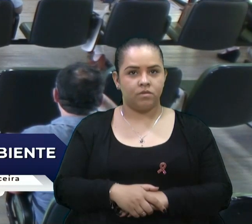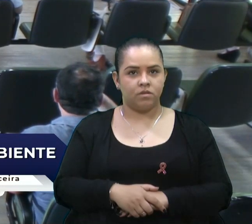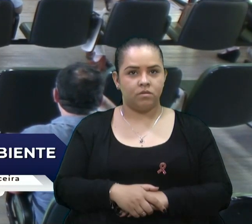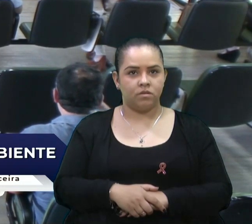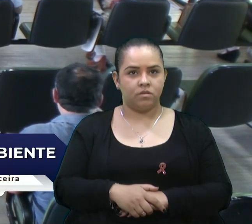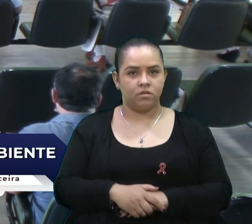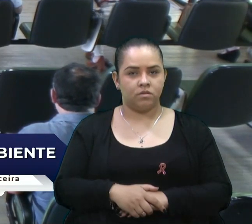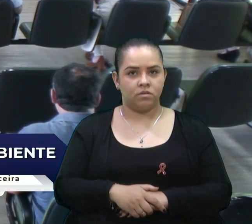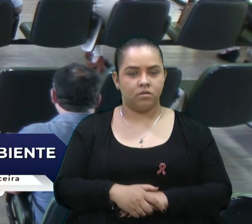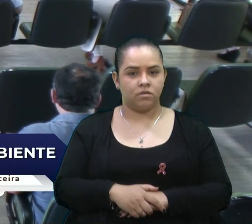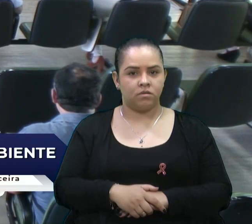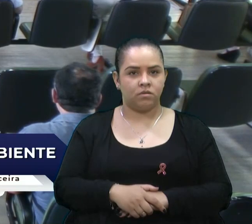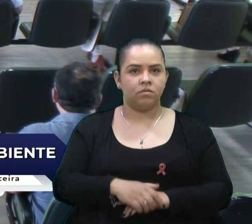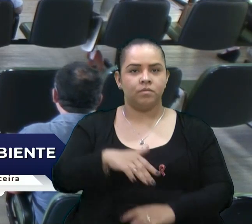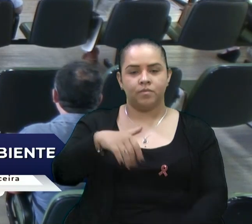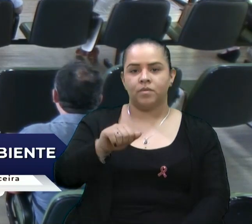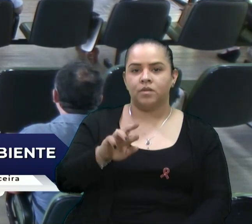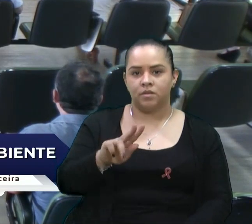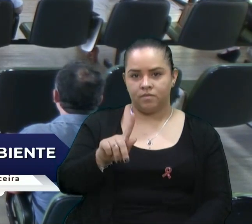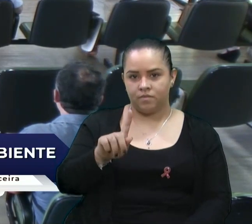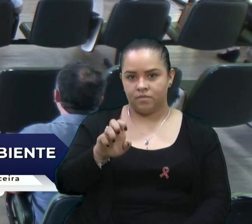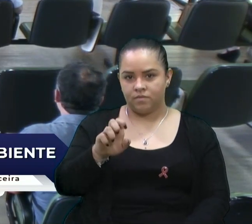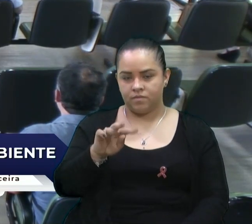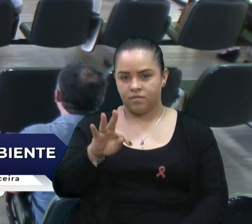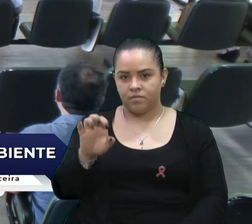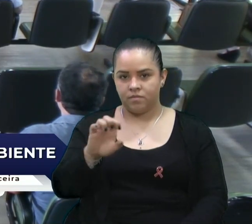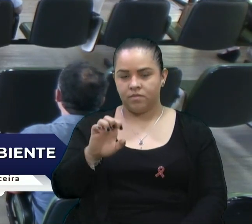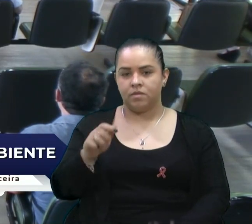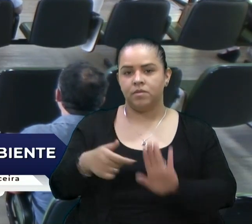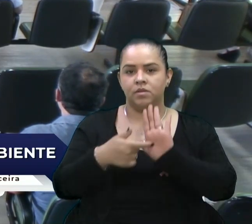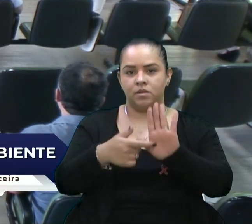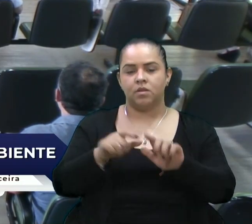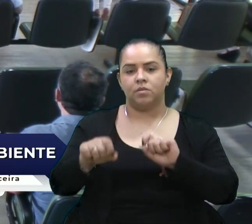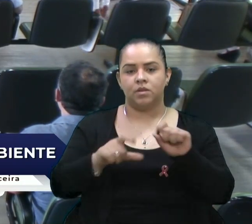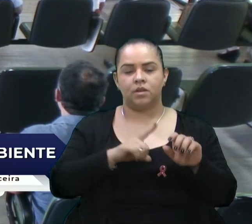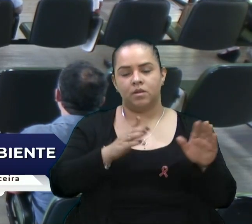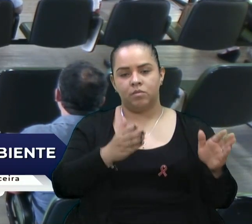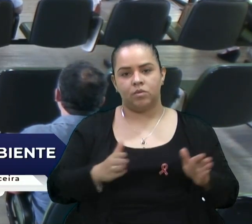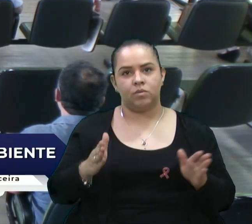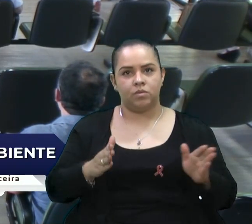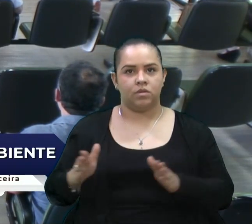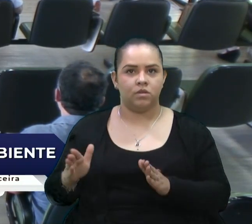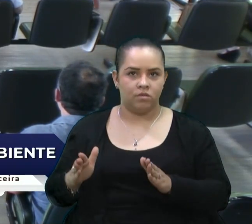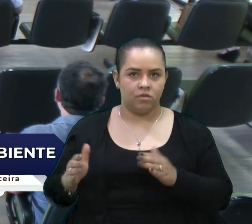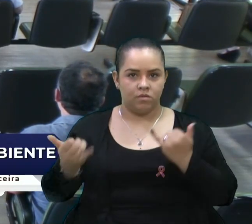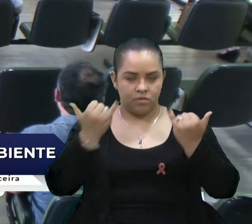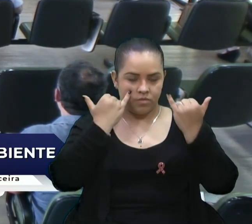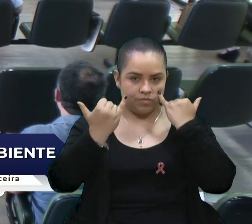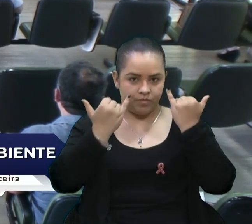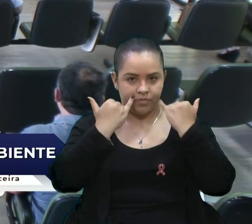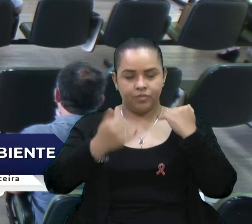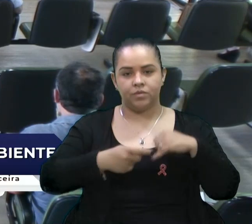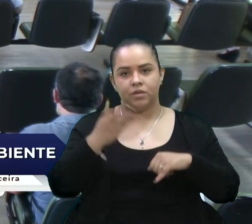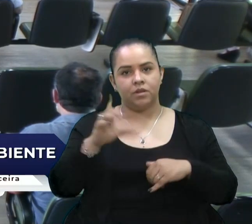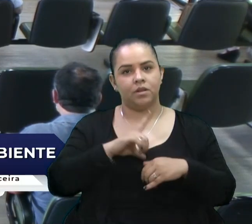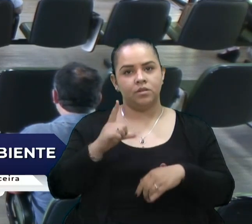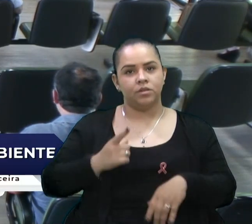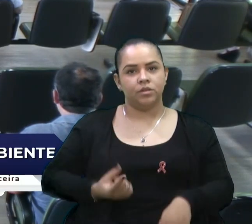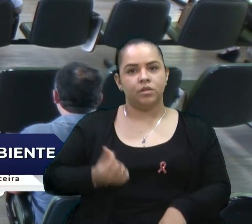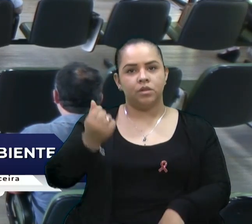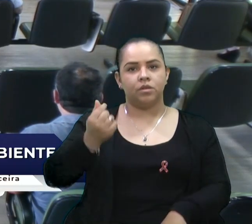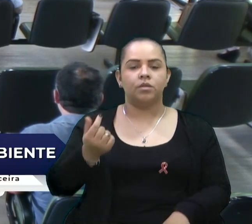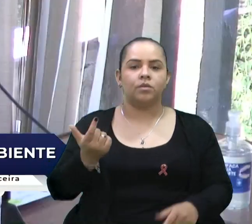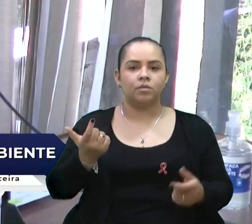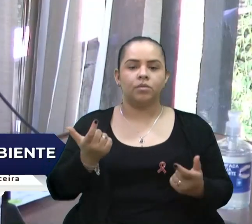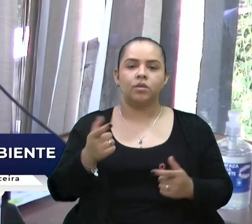A Margit, aí ela vai apresentar para a gente os dados da produção. Então, esses valores expressivos que foram